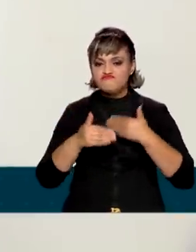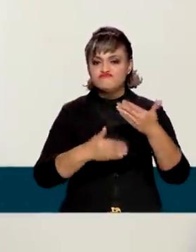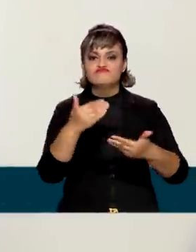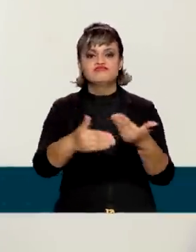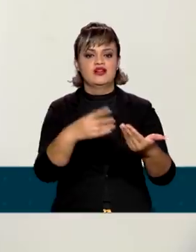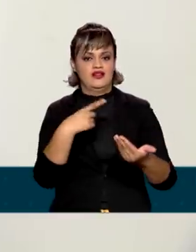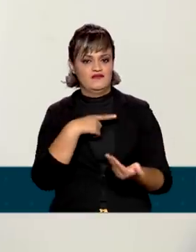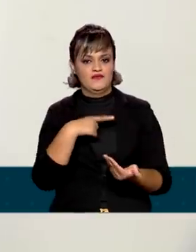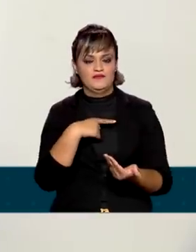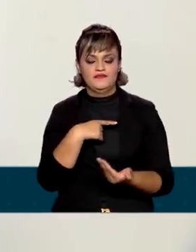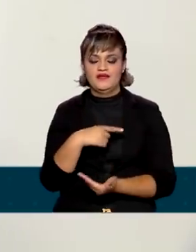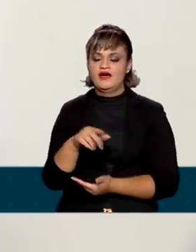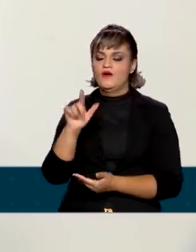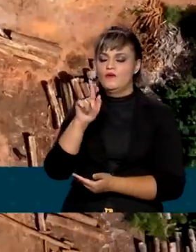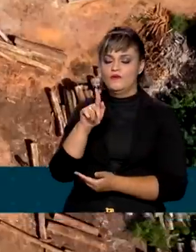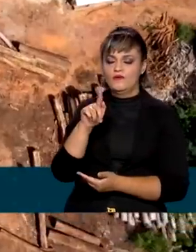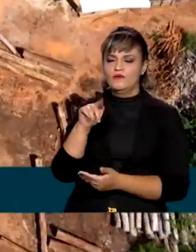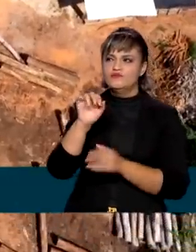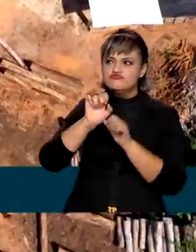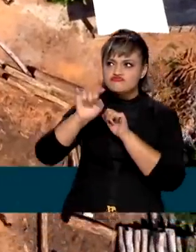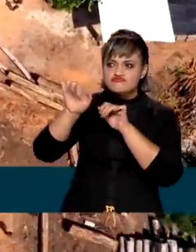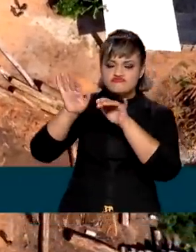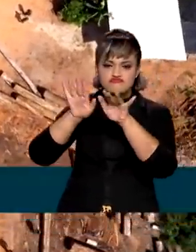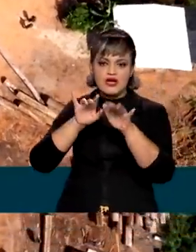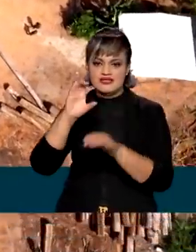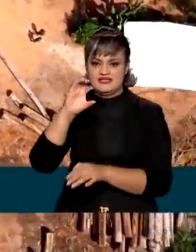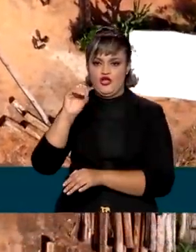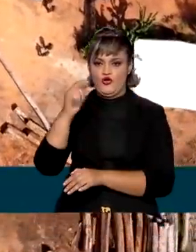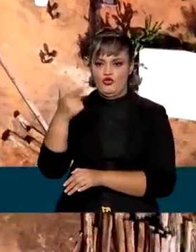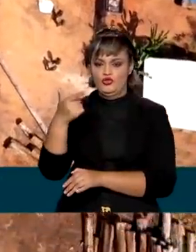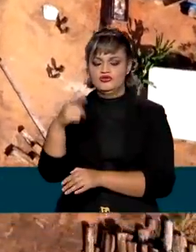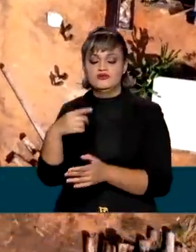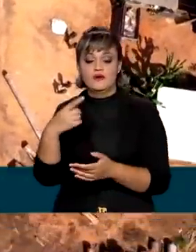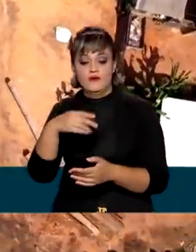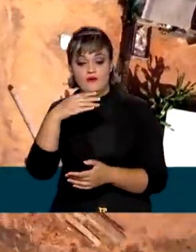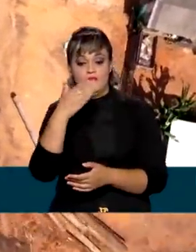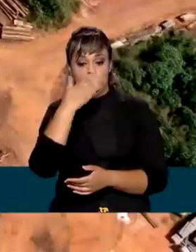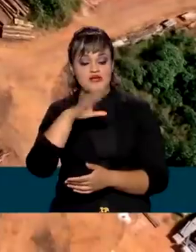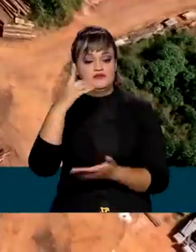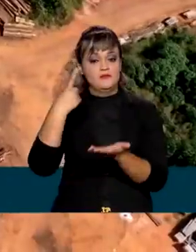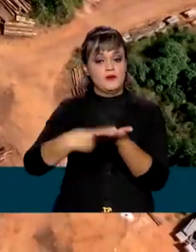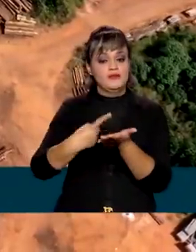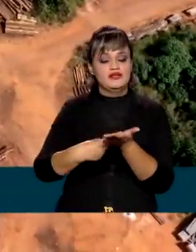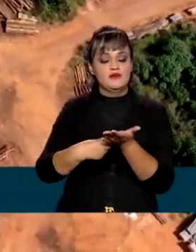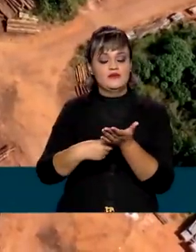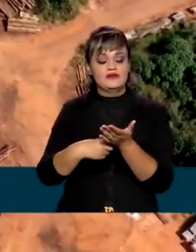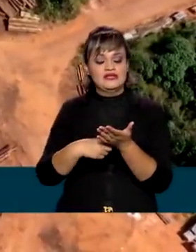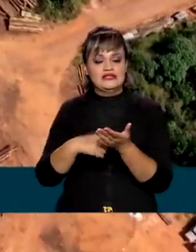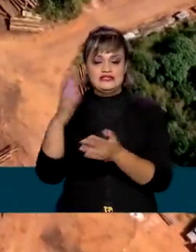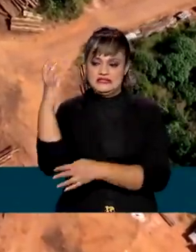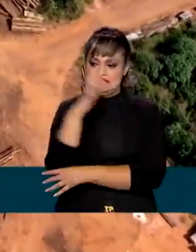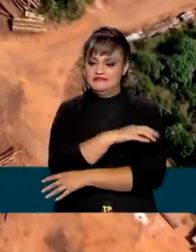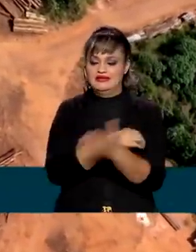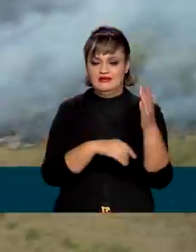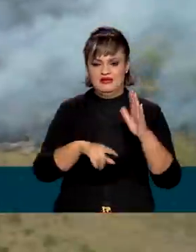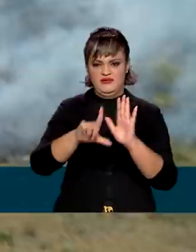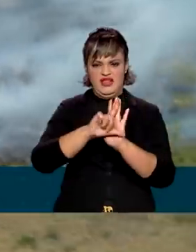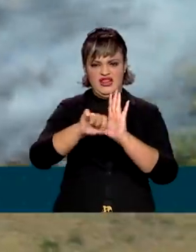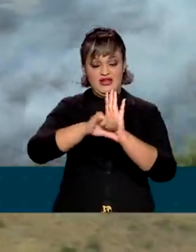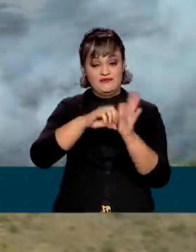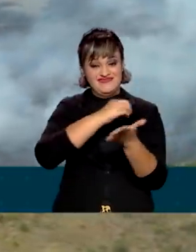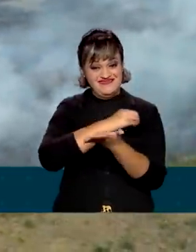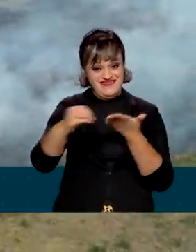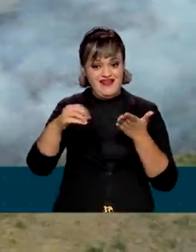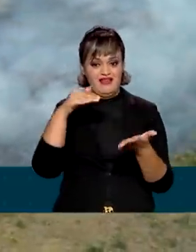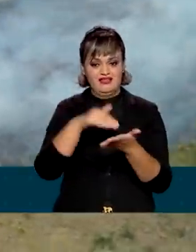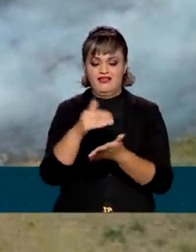da questão do gás efeito estufa, o Brasil também se comprometeu em zerar o desmatamento ilegal até